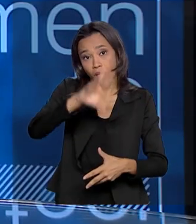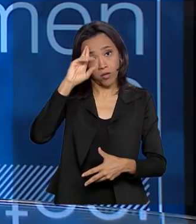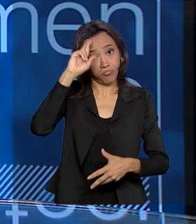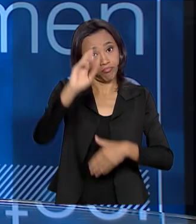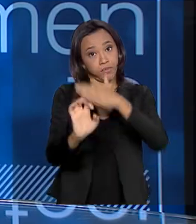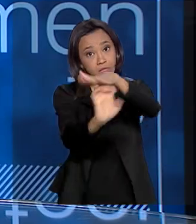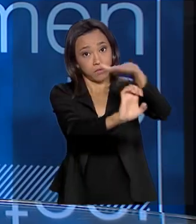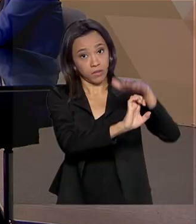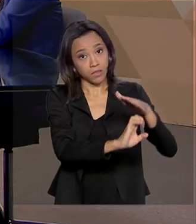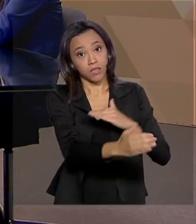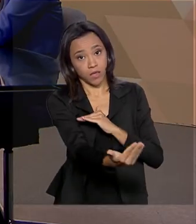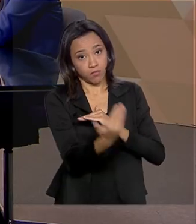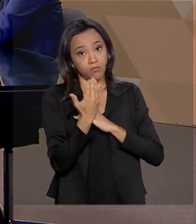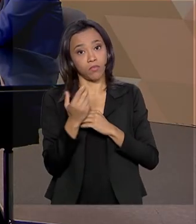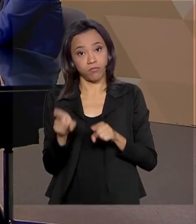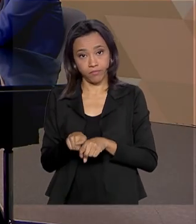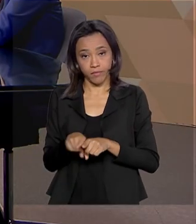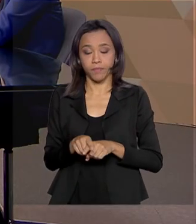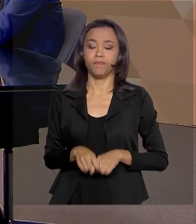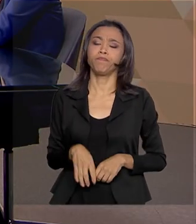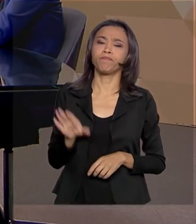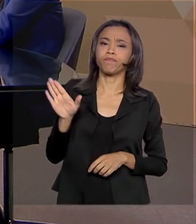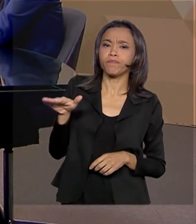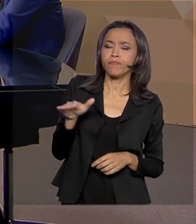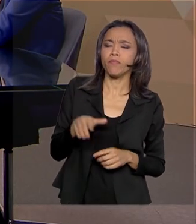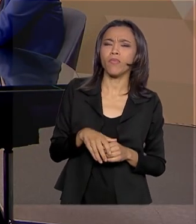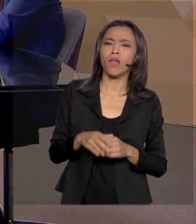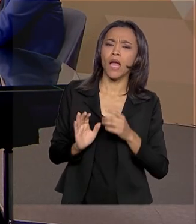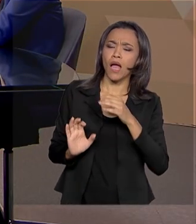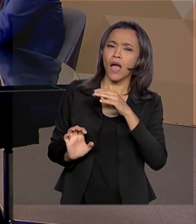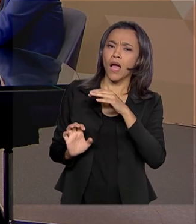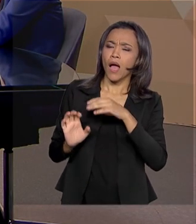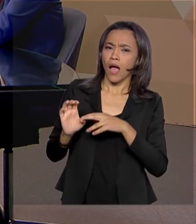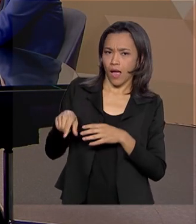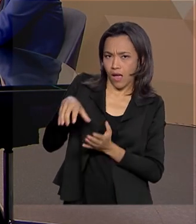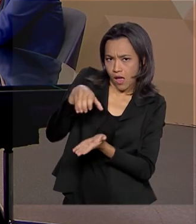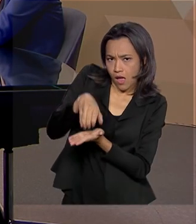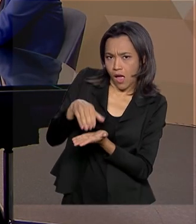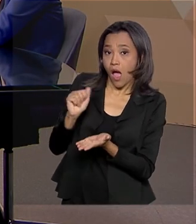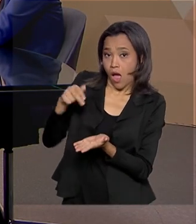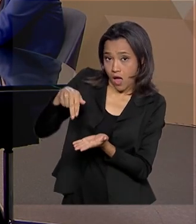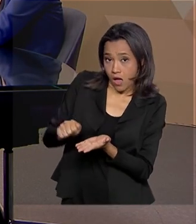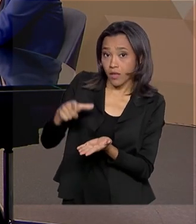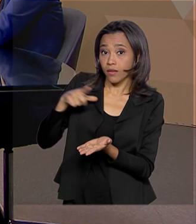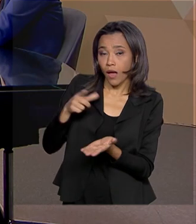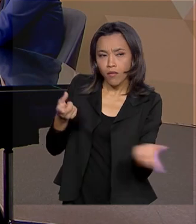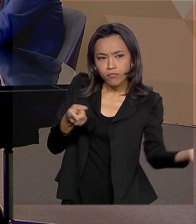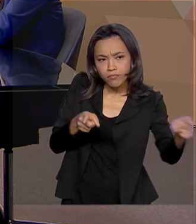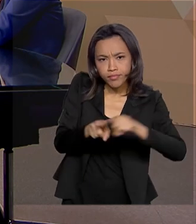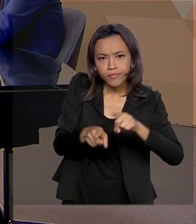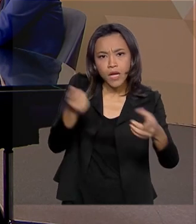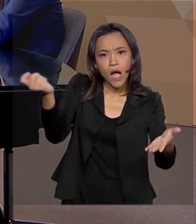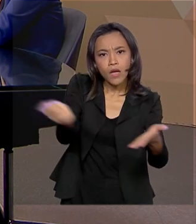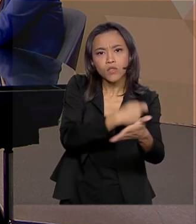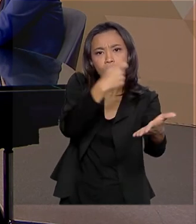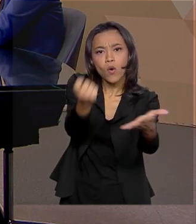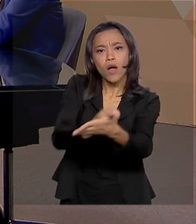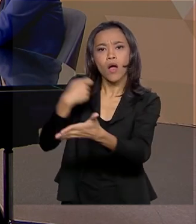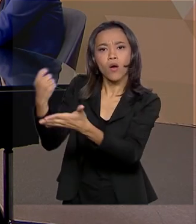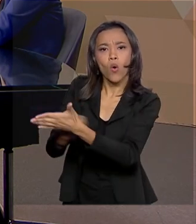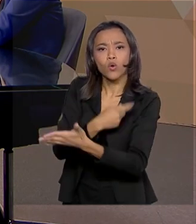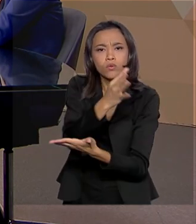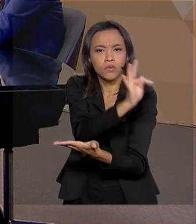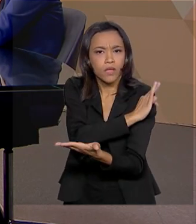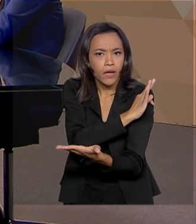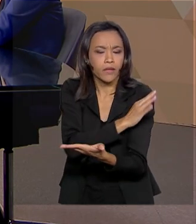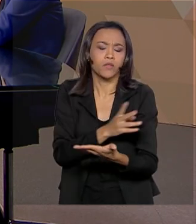a sua contribuição. E também a agência, ela está firmando alguns acordos de cooperação técnica, vem firmando esses acordos. Por